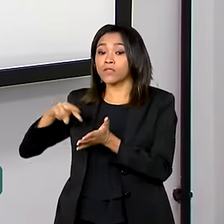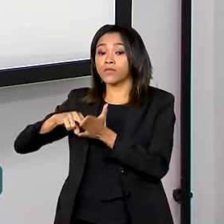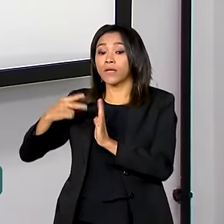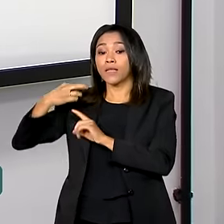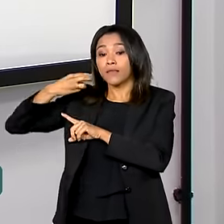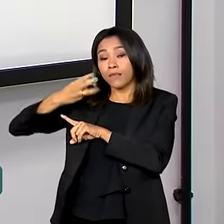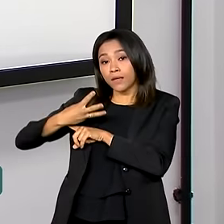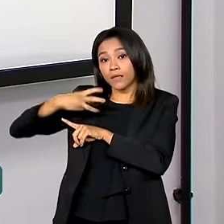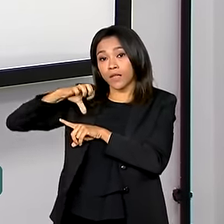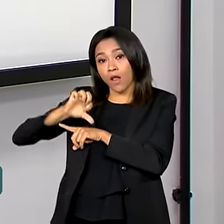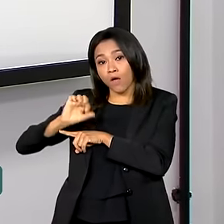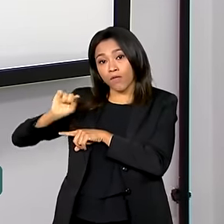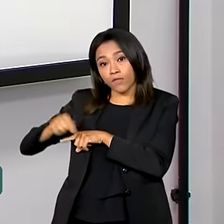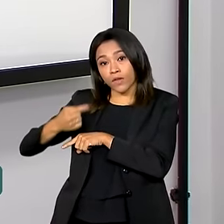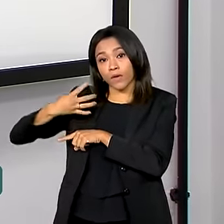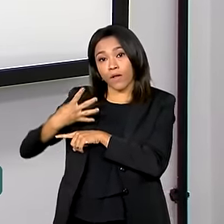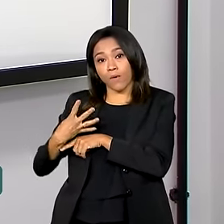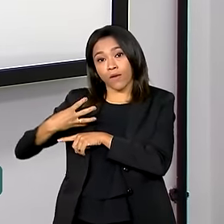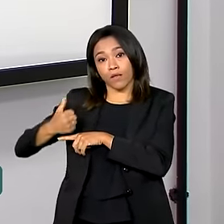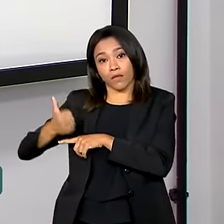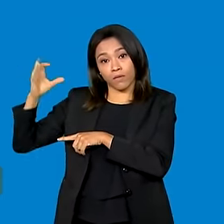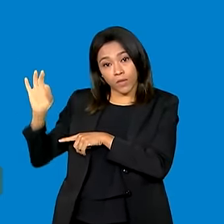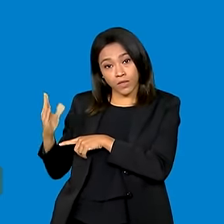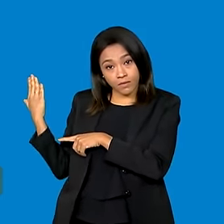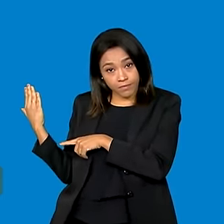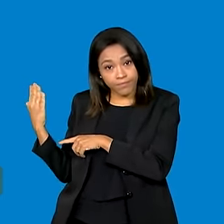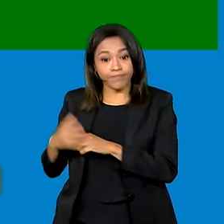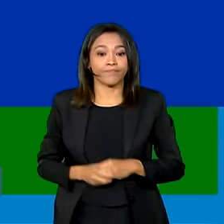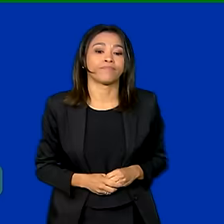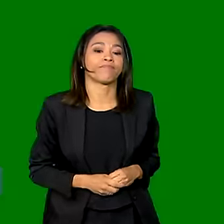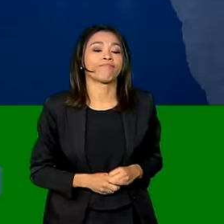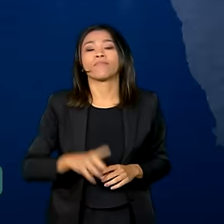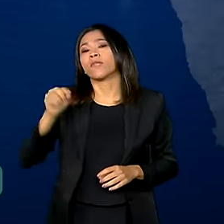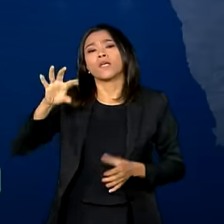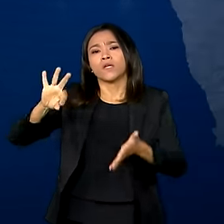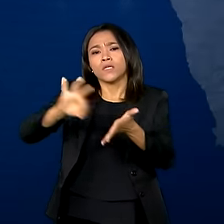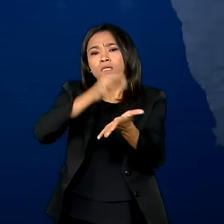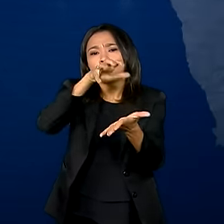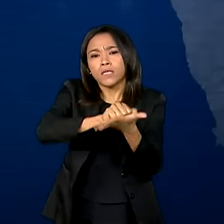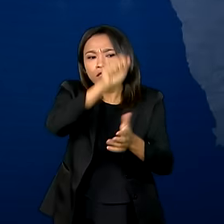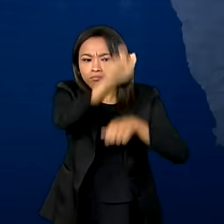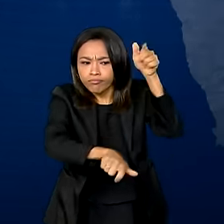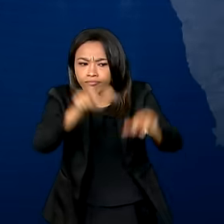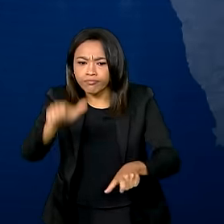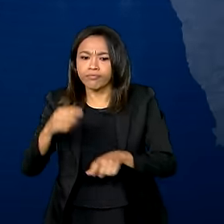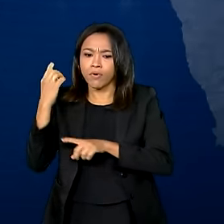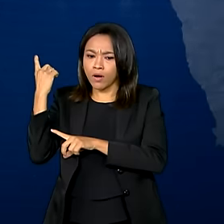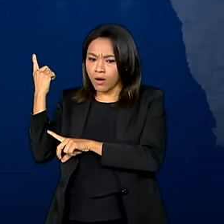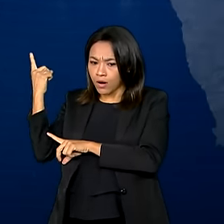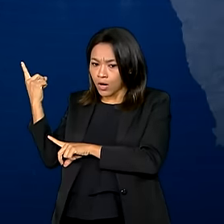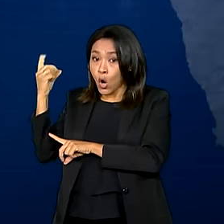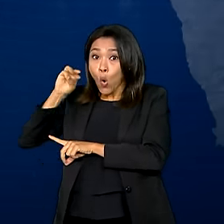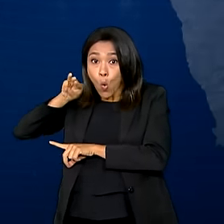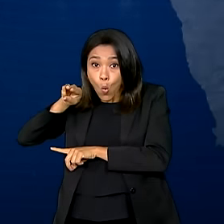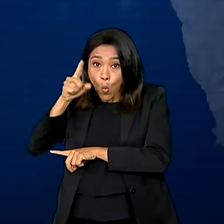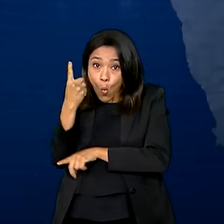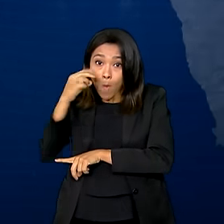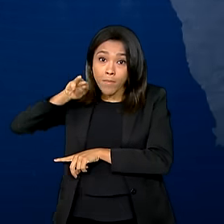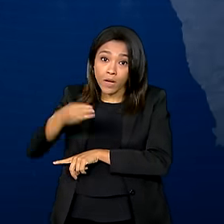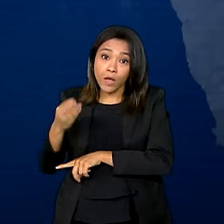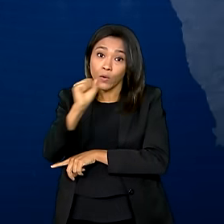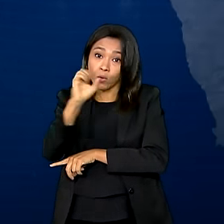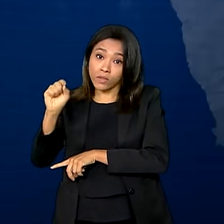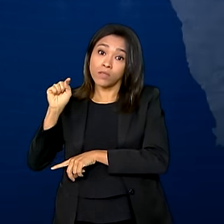39,41%. Entre os inscritos, 1 milhão e 800 mil já